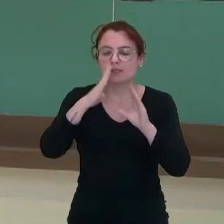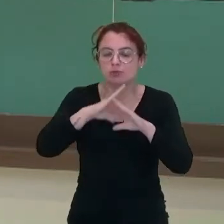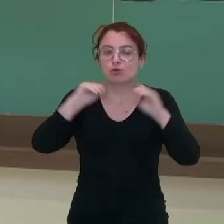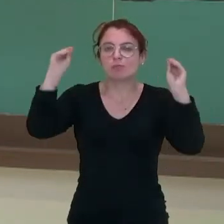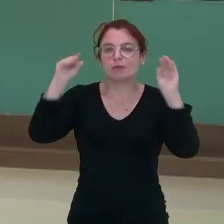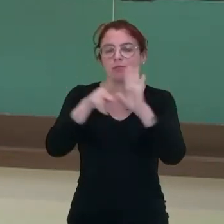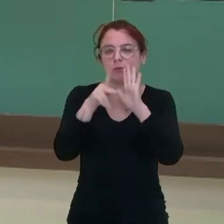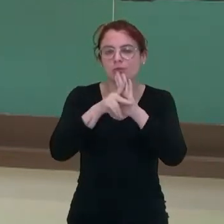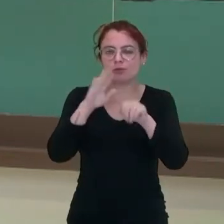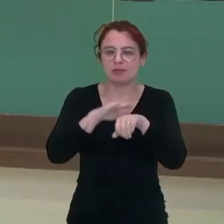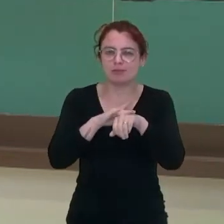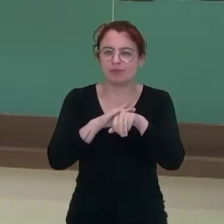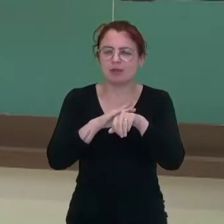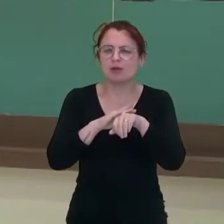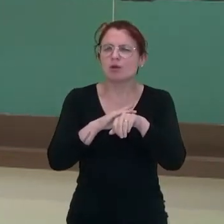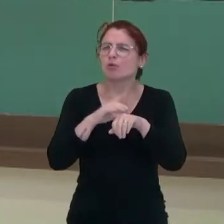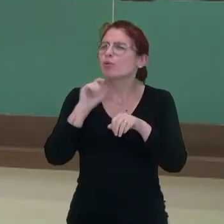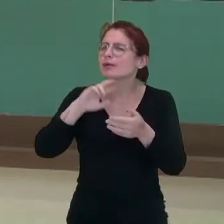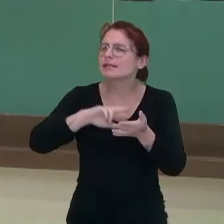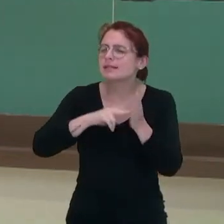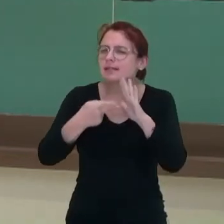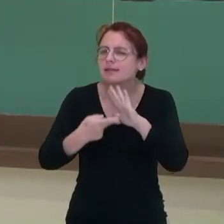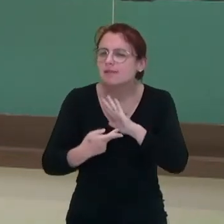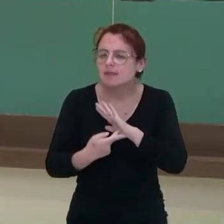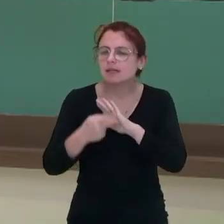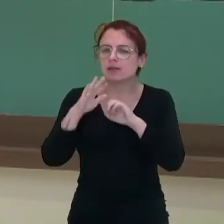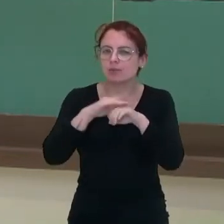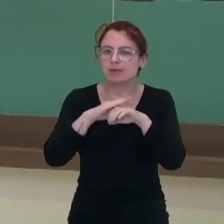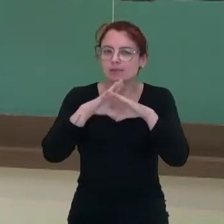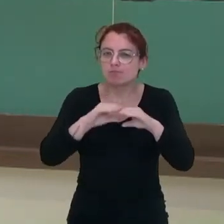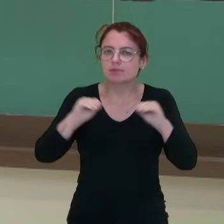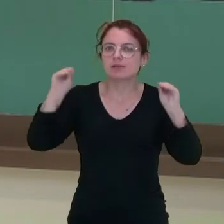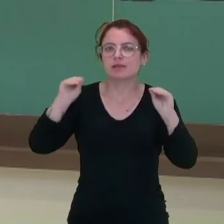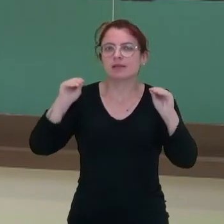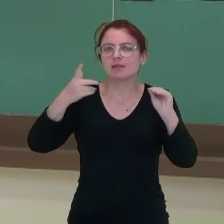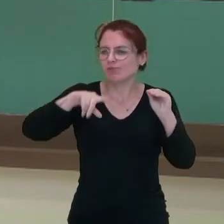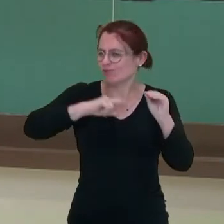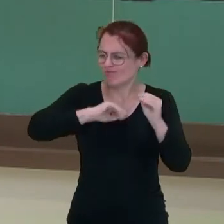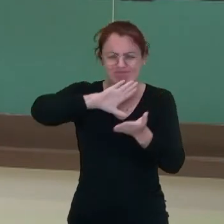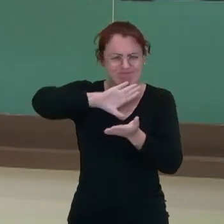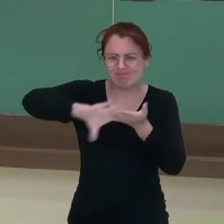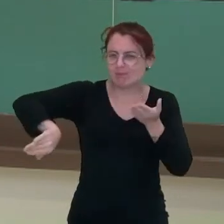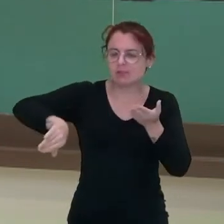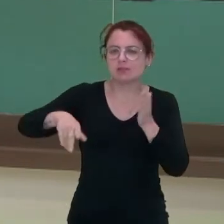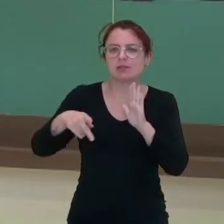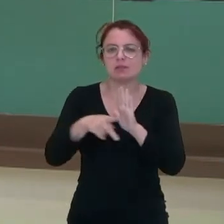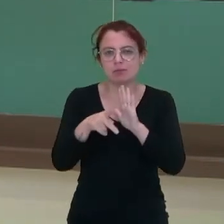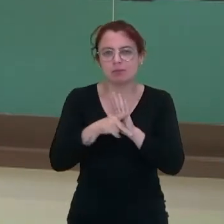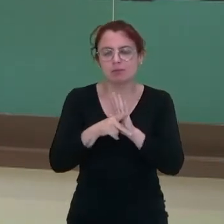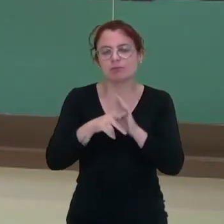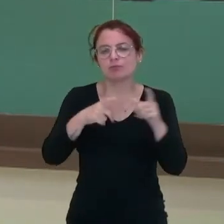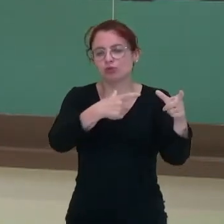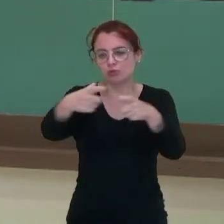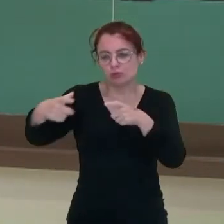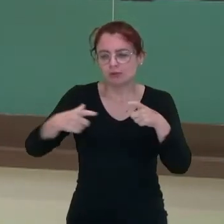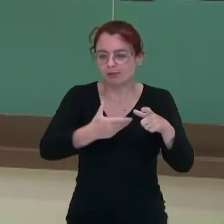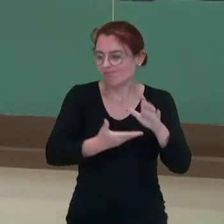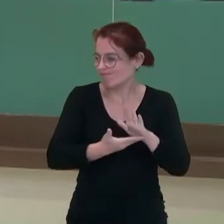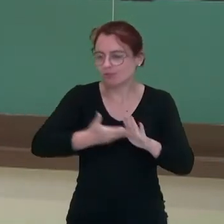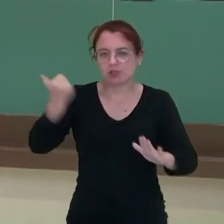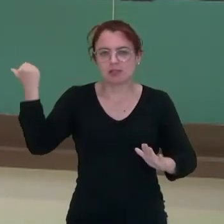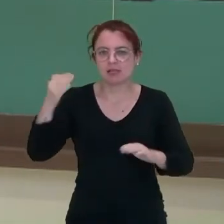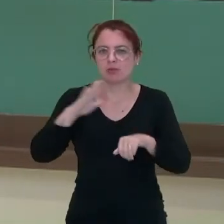O que é erradicar uma doença? É eliminar esse agente causador numa determinada população.